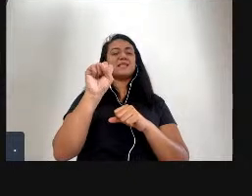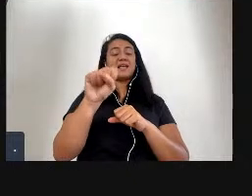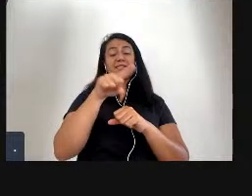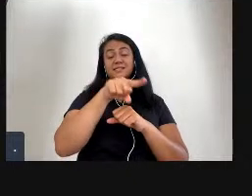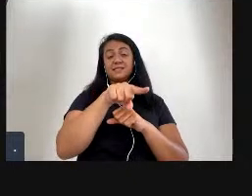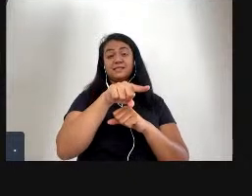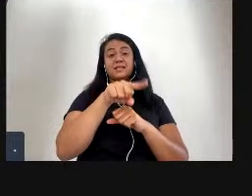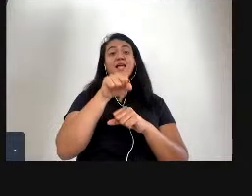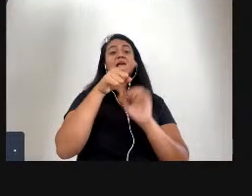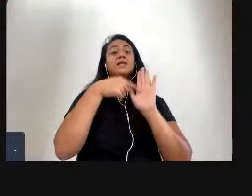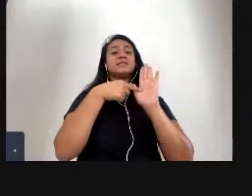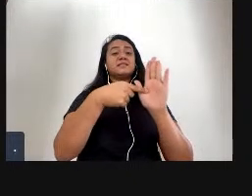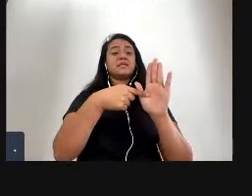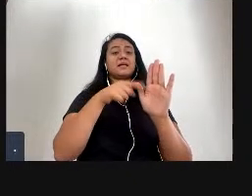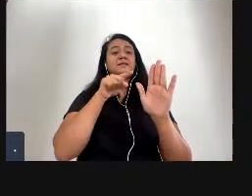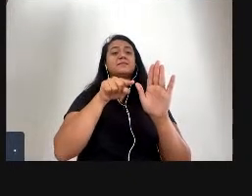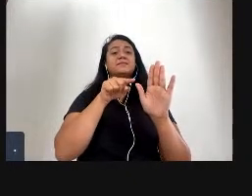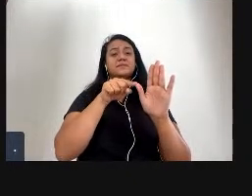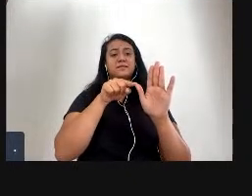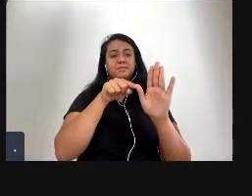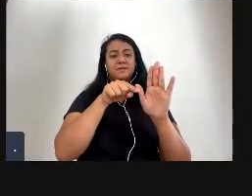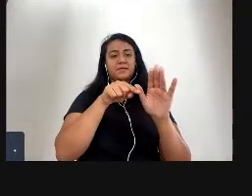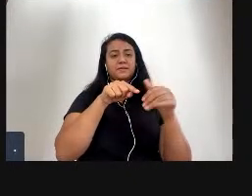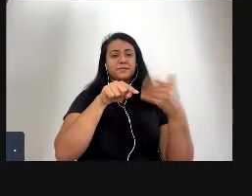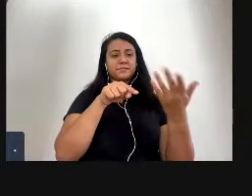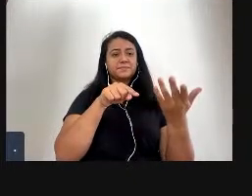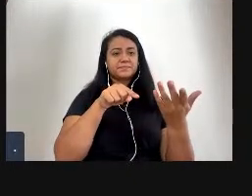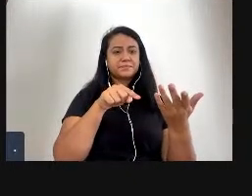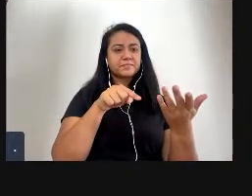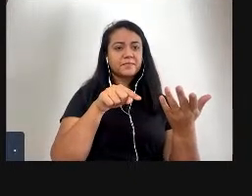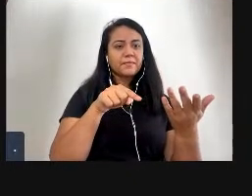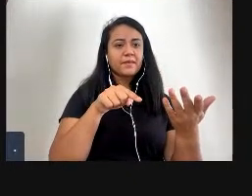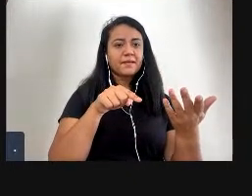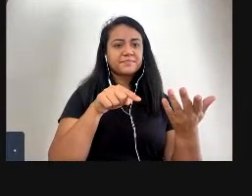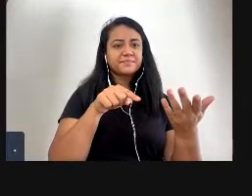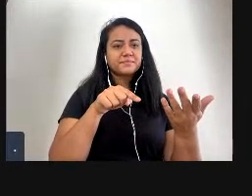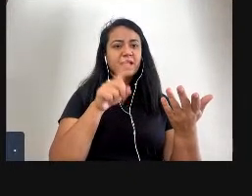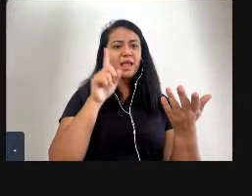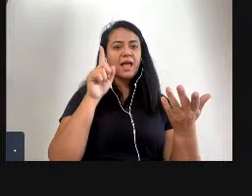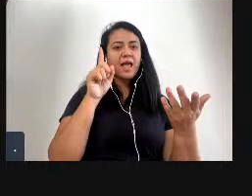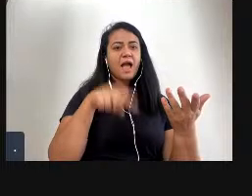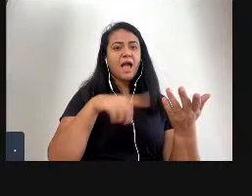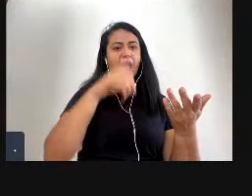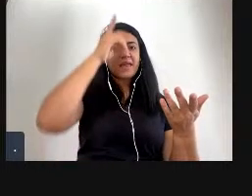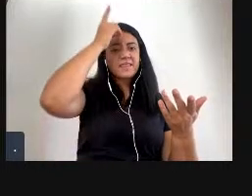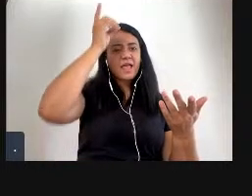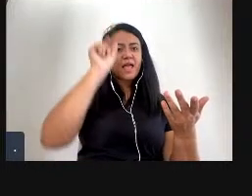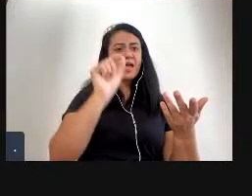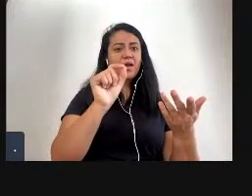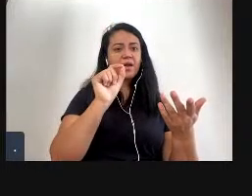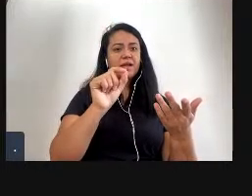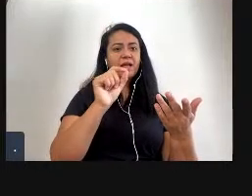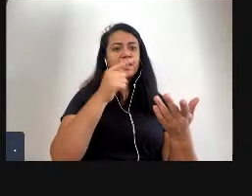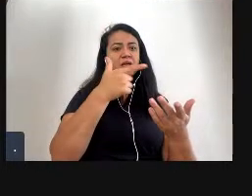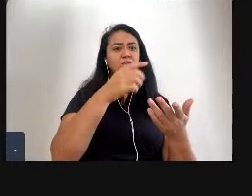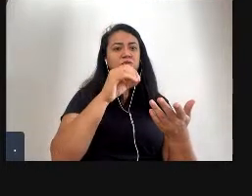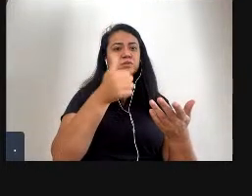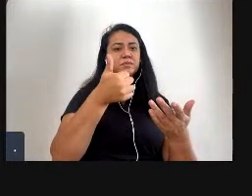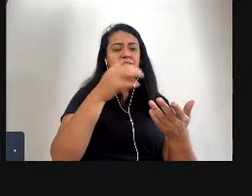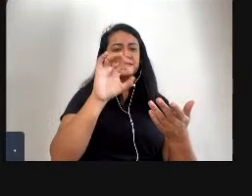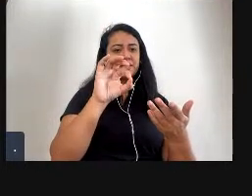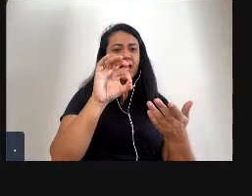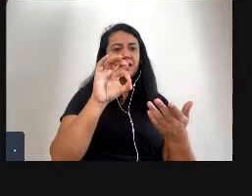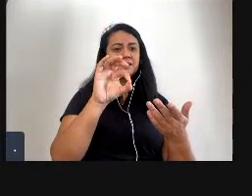exibidos no festival de Sanderson mas a ideia o que aconteceu em 2010 foi recolhimento